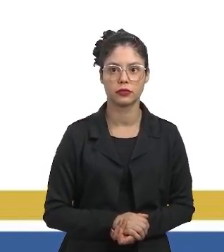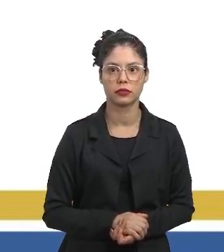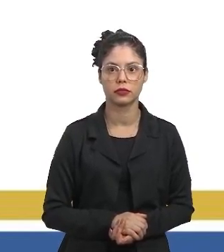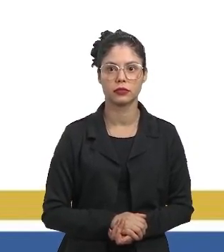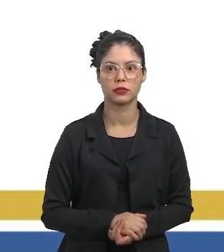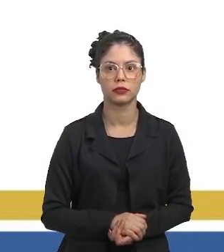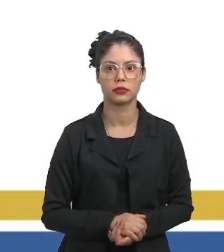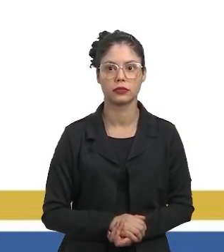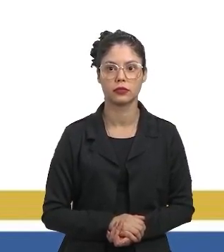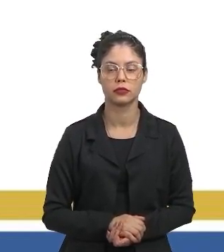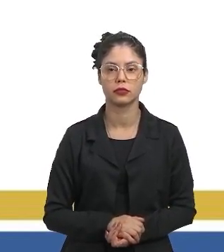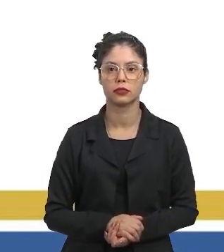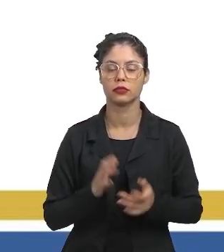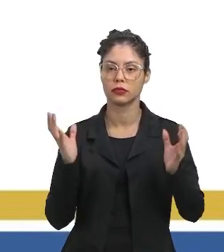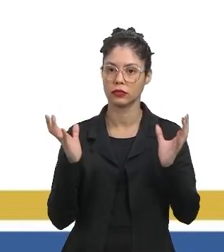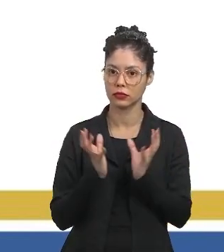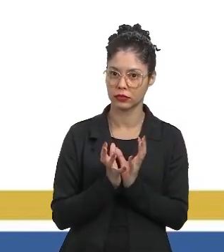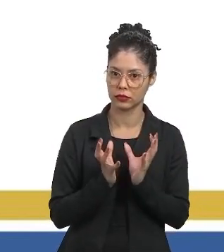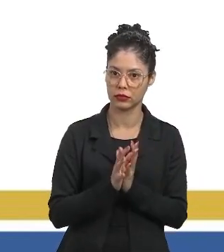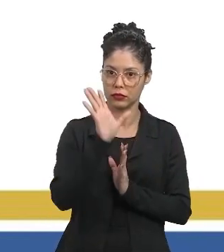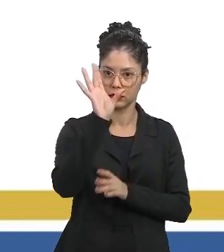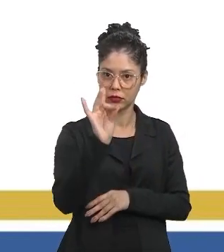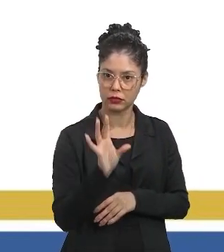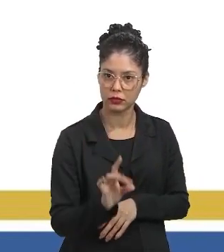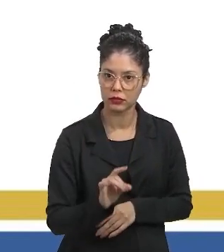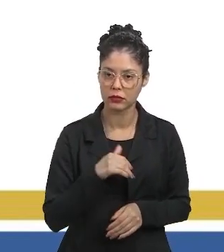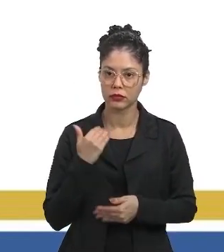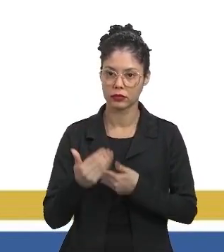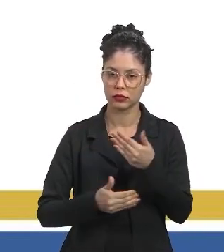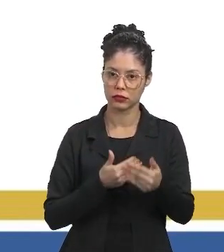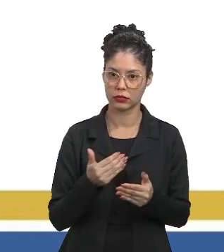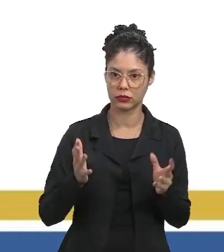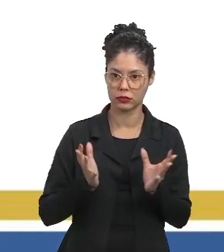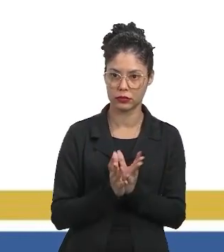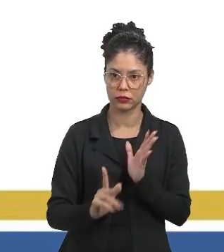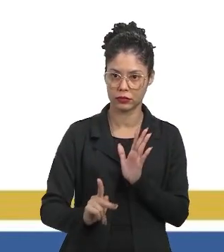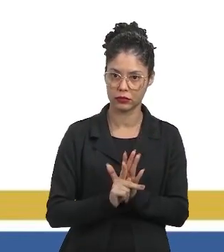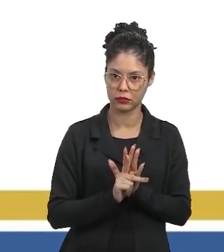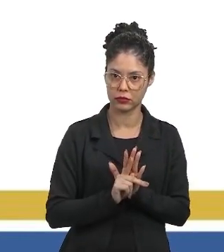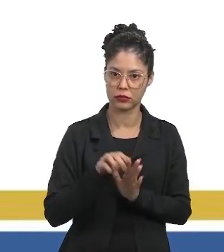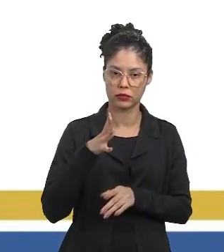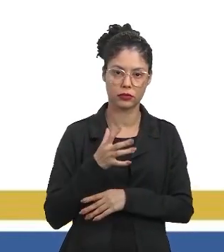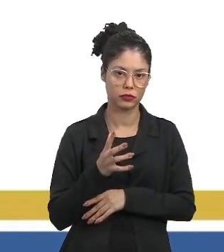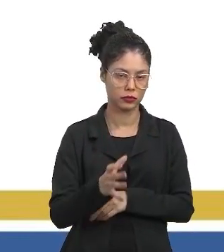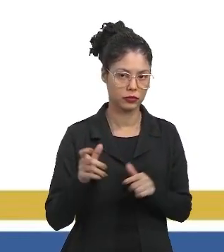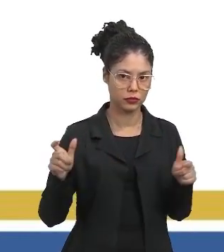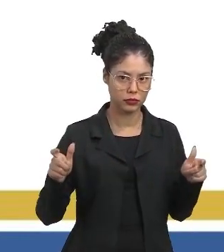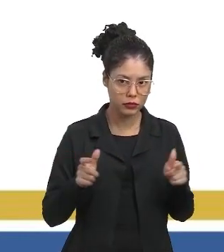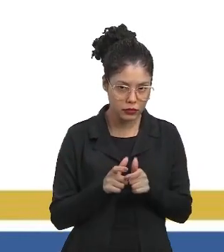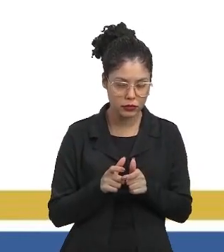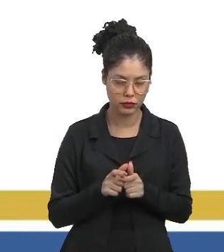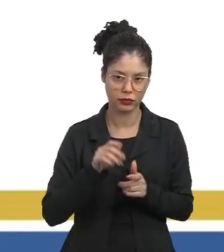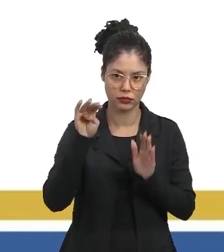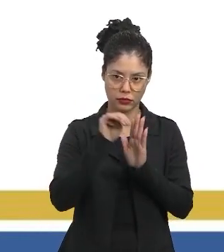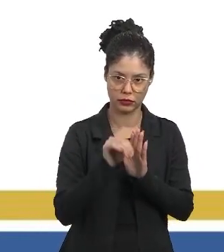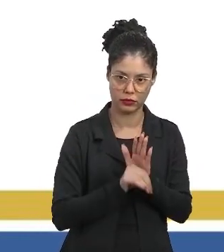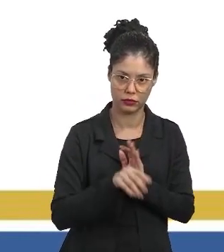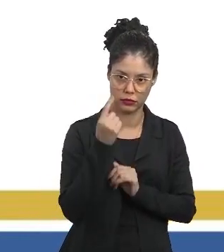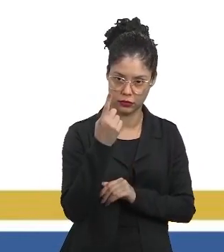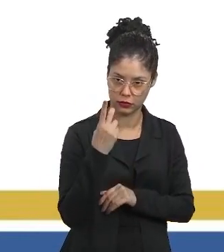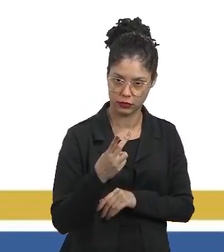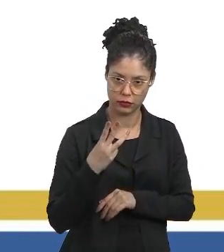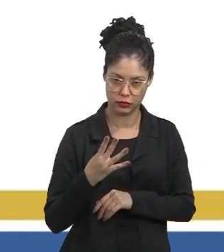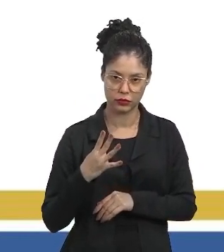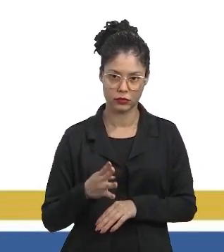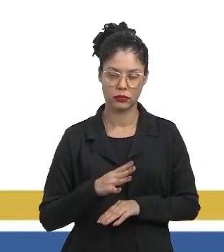Eu comando a questão. Sendo cada uma desempenhada por um grupo específico de micro-organismos. Cada uma dessas etapas. 1, 2, 3,